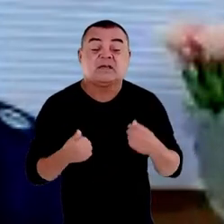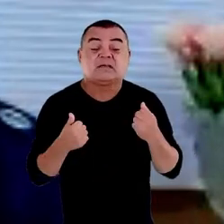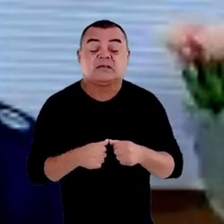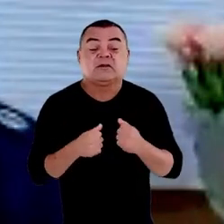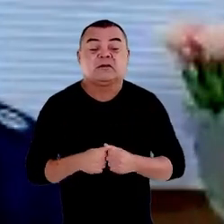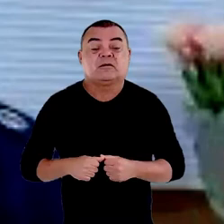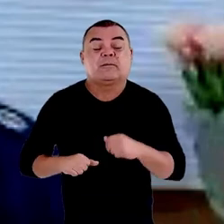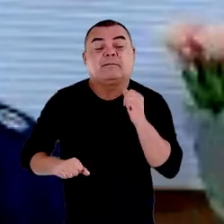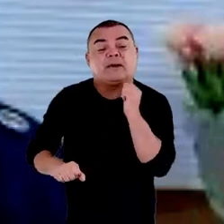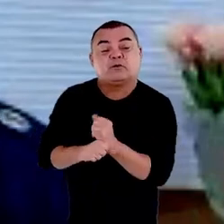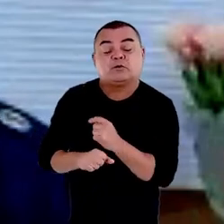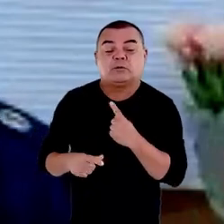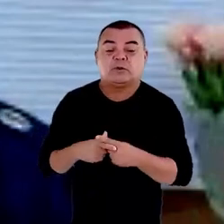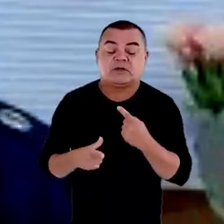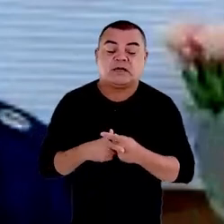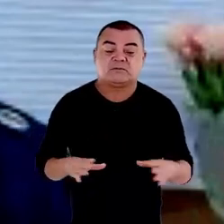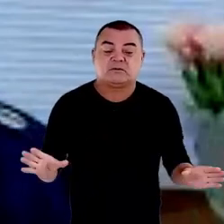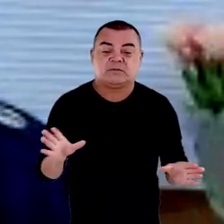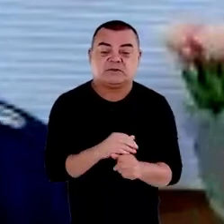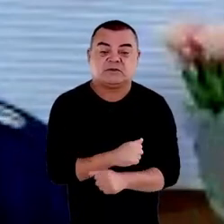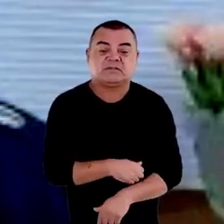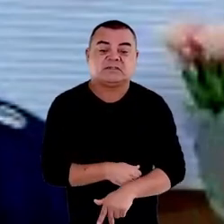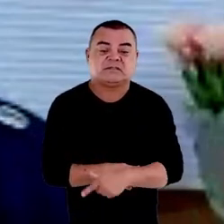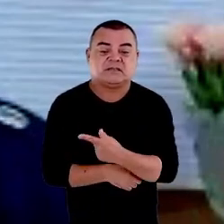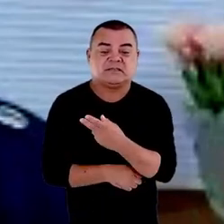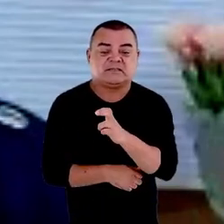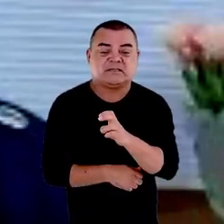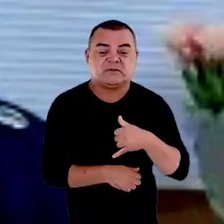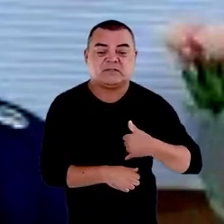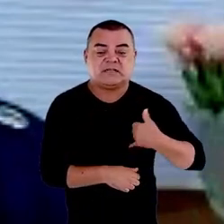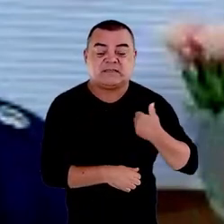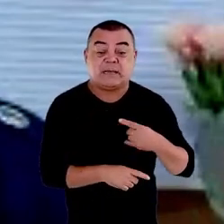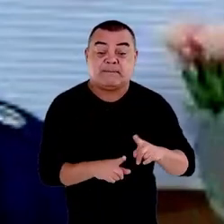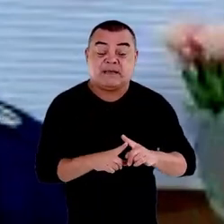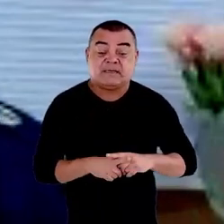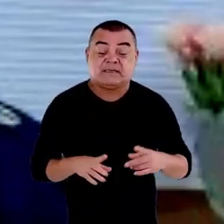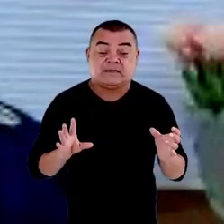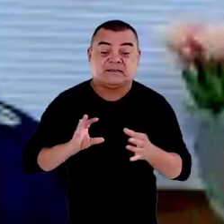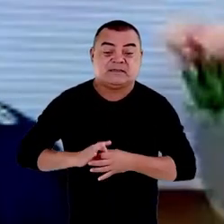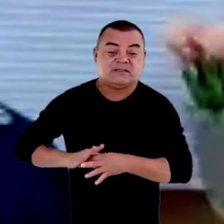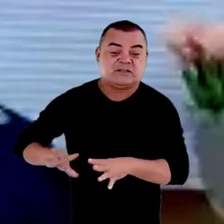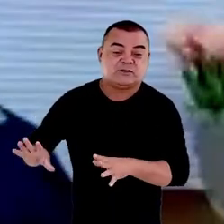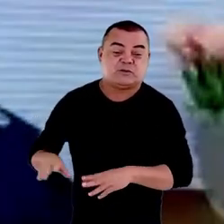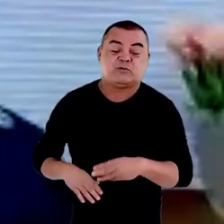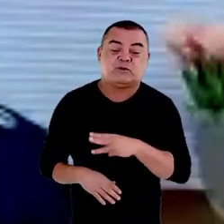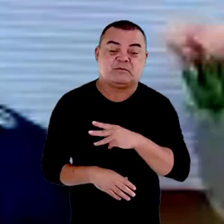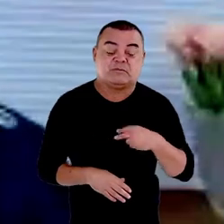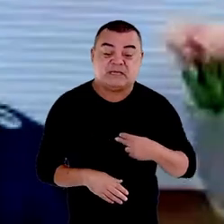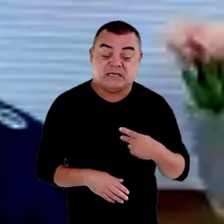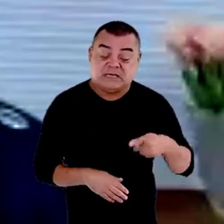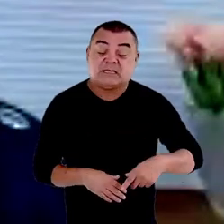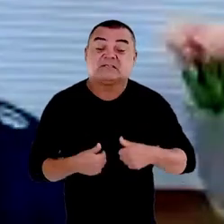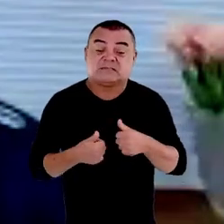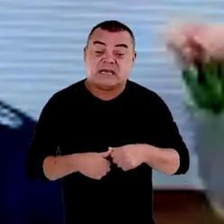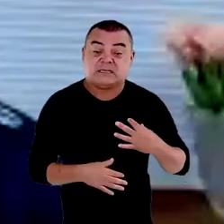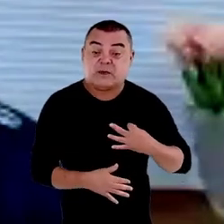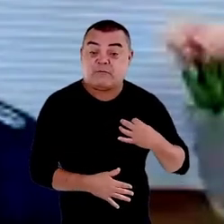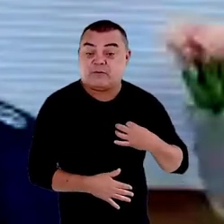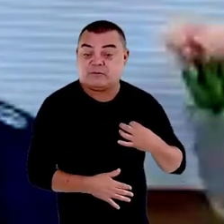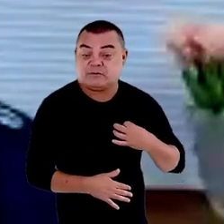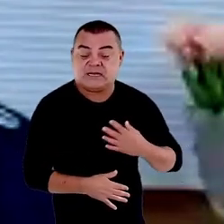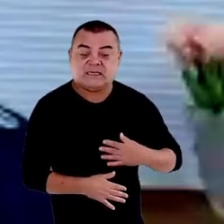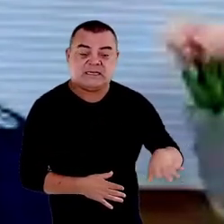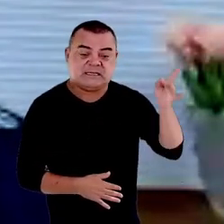dos 75 anos que completou mas ela não deixou o Ministério Público e está aqui ainda voluntária na